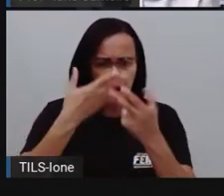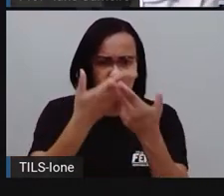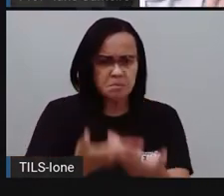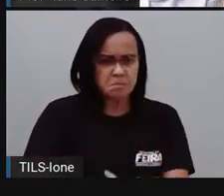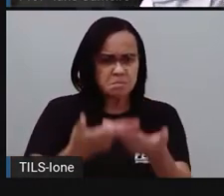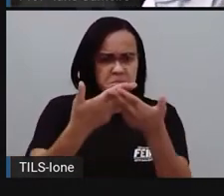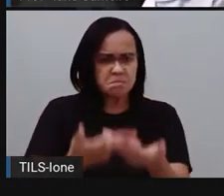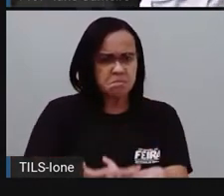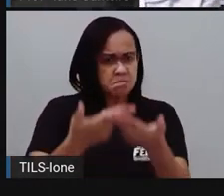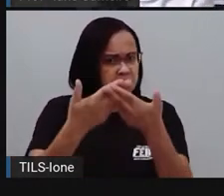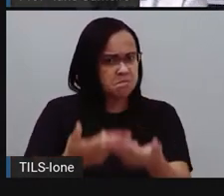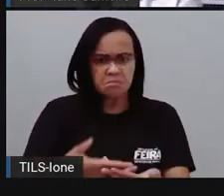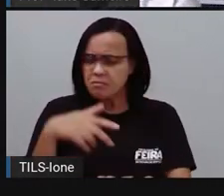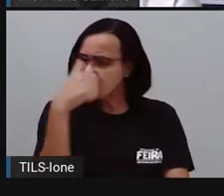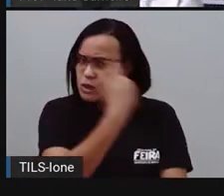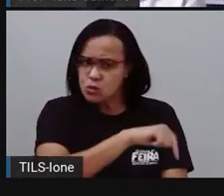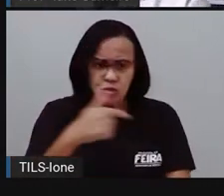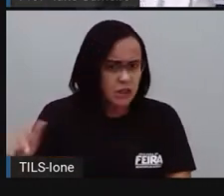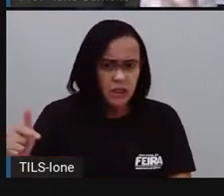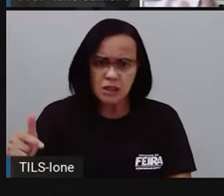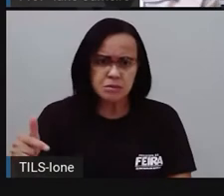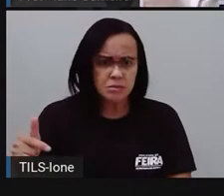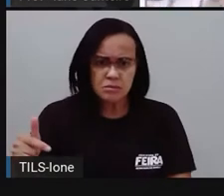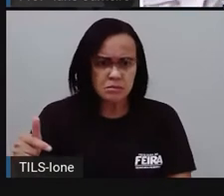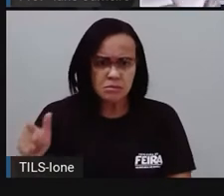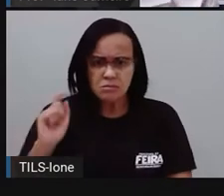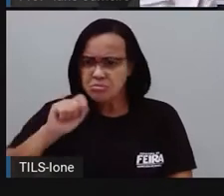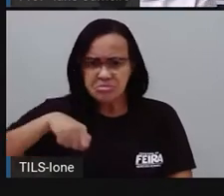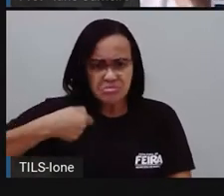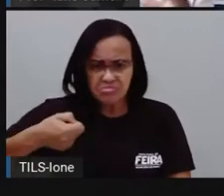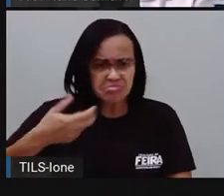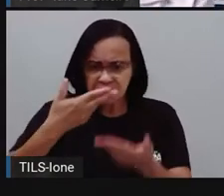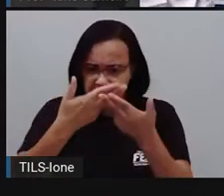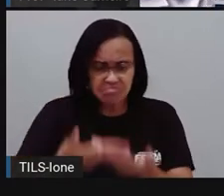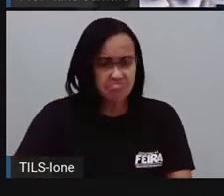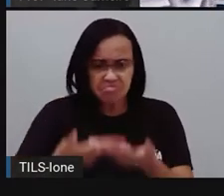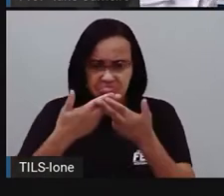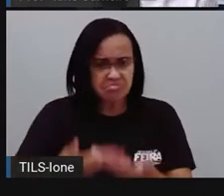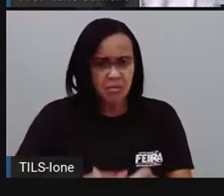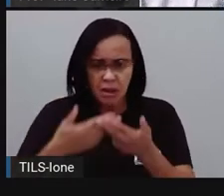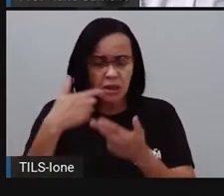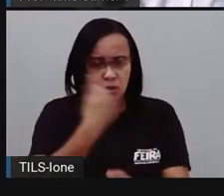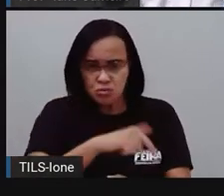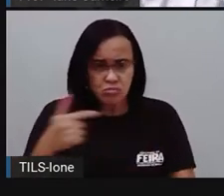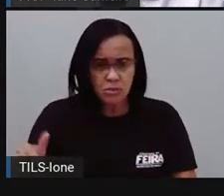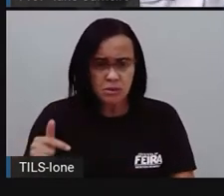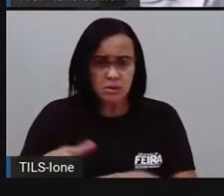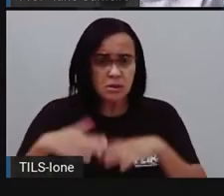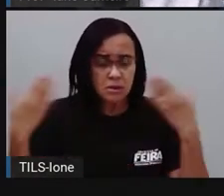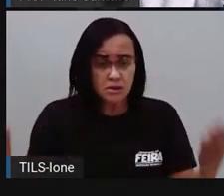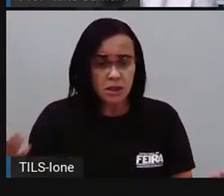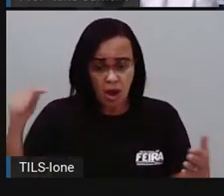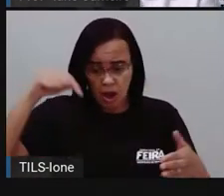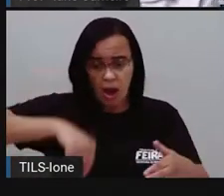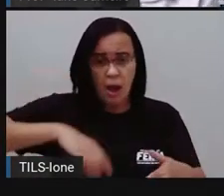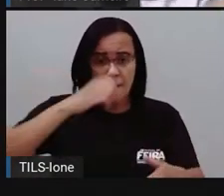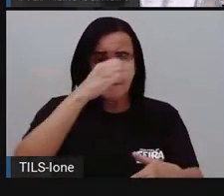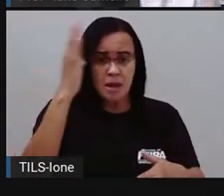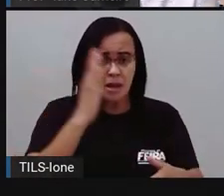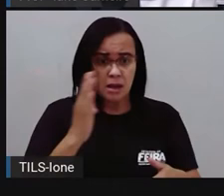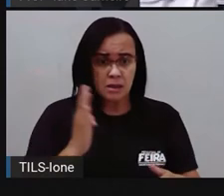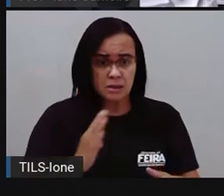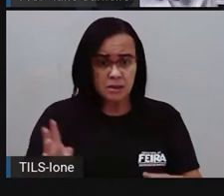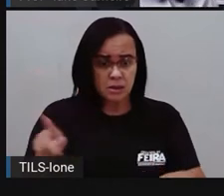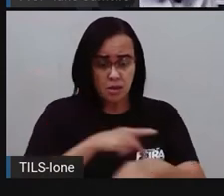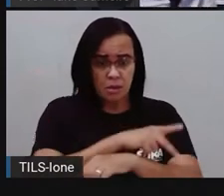todo mundo tem que ter a mesma religião, né? E nós, pelo contrário, em nosso país, diz que todo mundo aqui, todo brasileiro tem